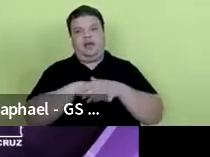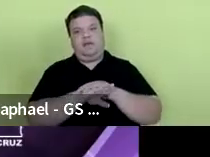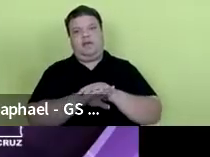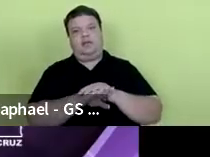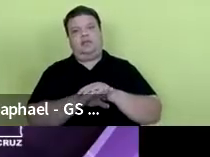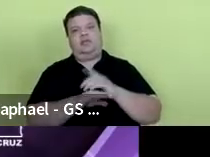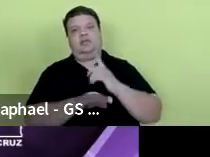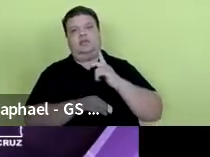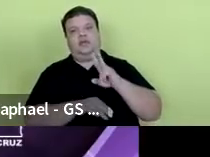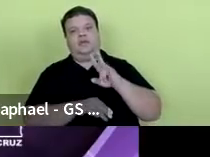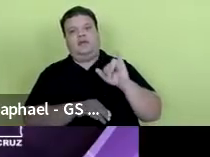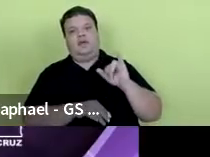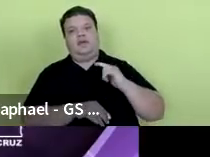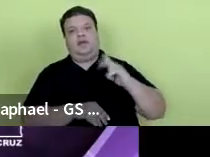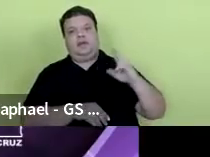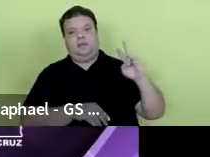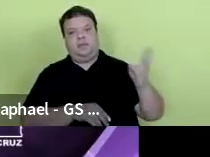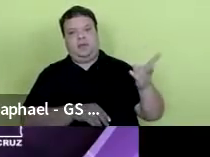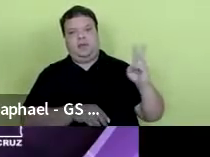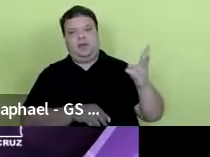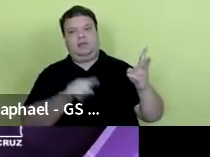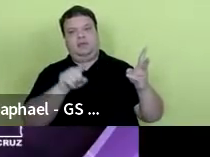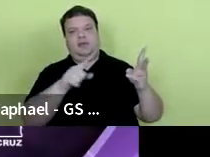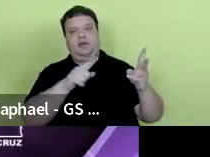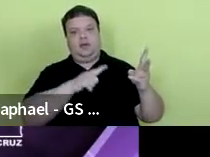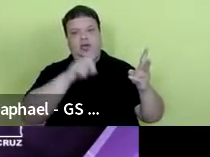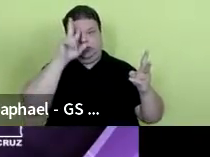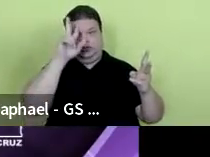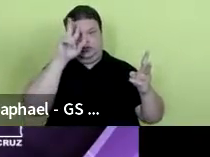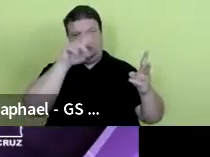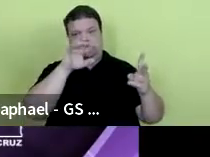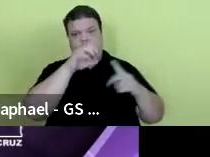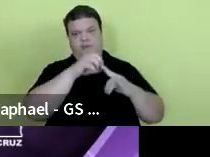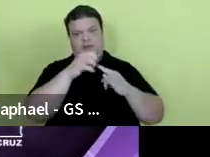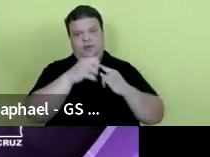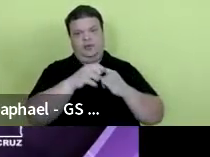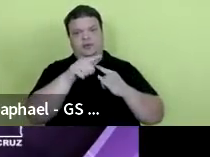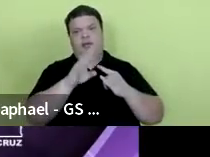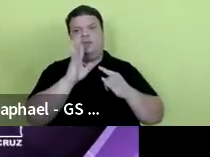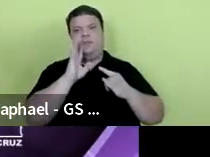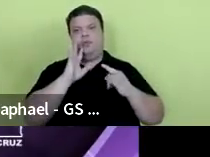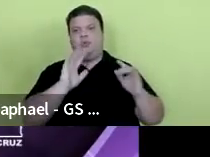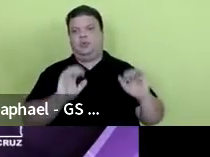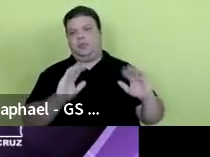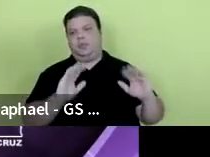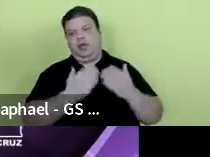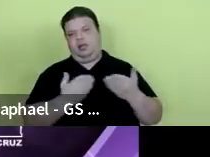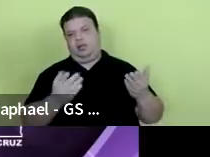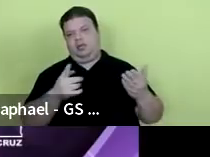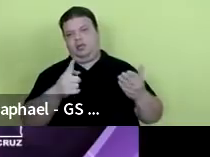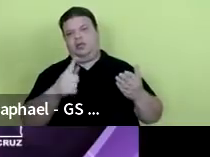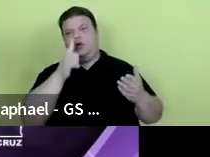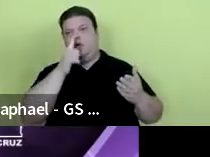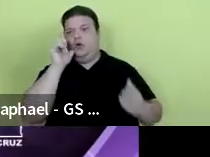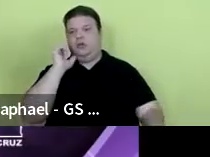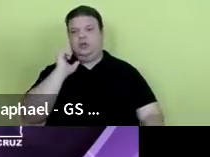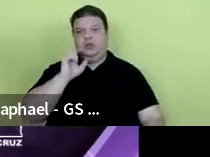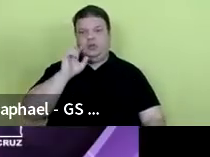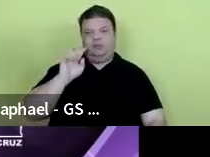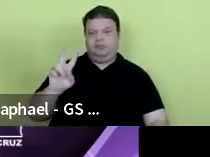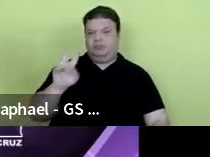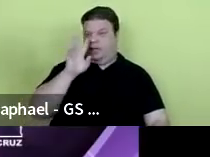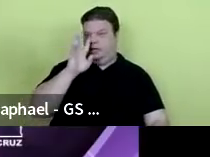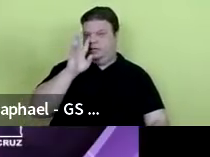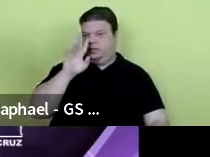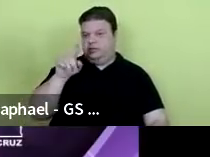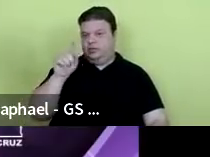desde aulas sobre o tema da história da Fiocruz, está muito bacana, eu ontem assisti já a